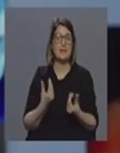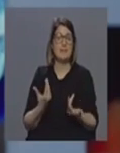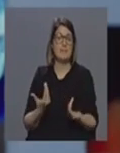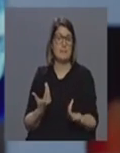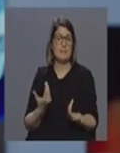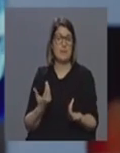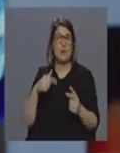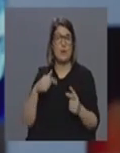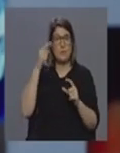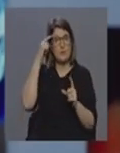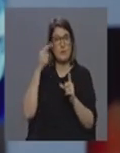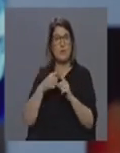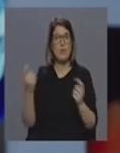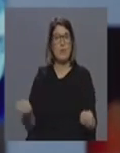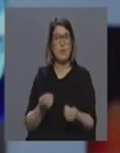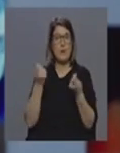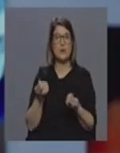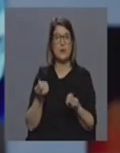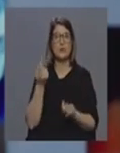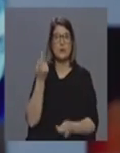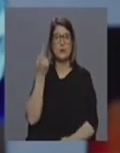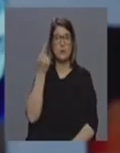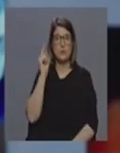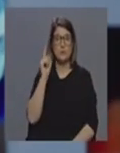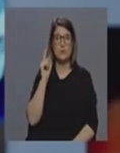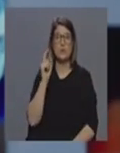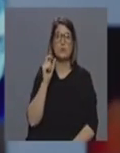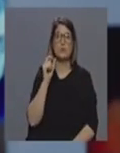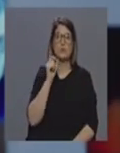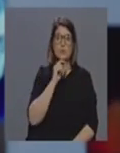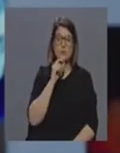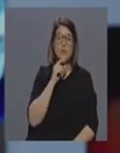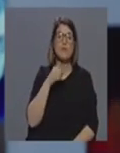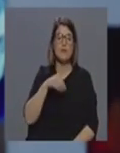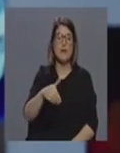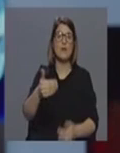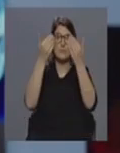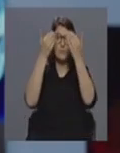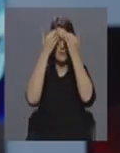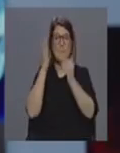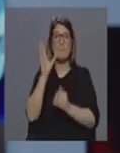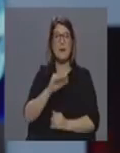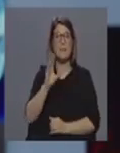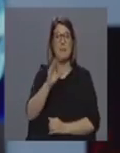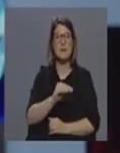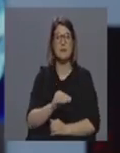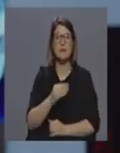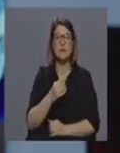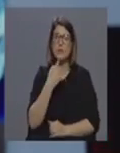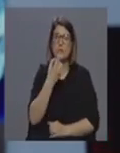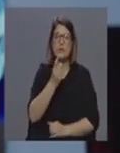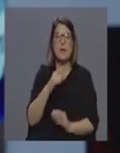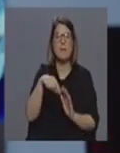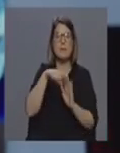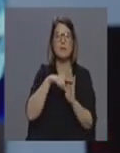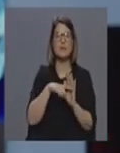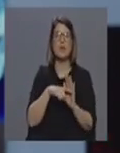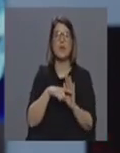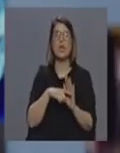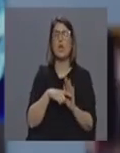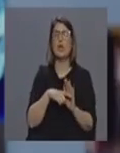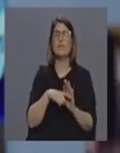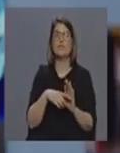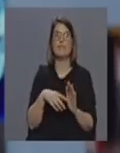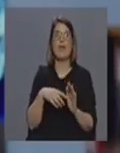assim para fazer propaganda é verdade que entanto também pode e deve haver mais informação mas não estamos a anunciar medidas por anunciá-las por si só